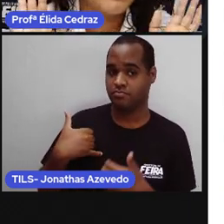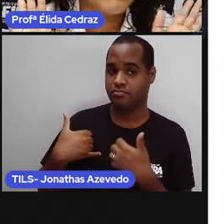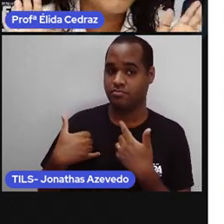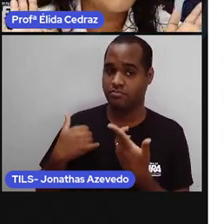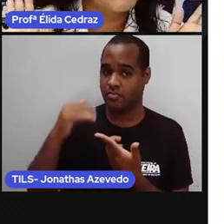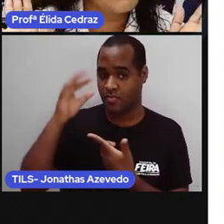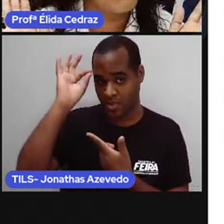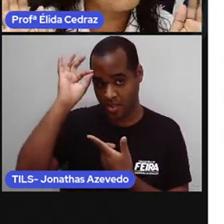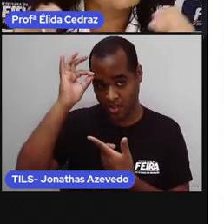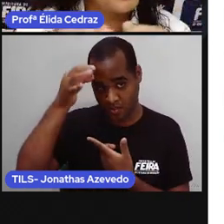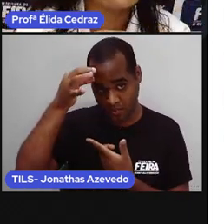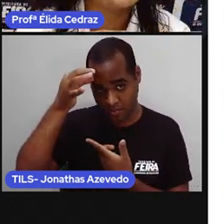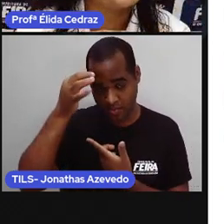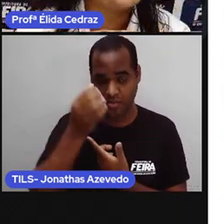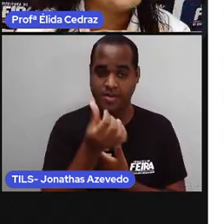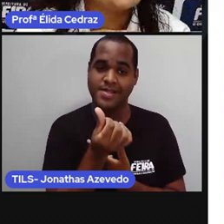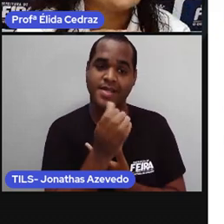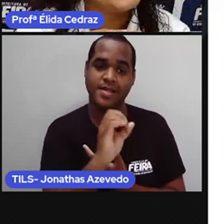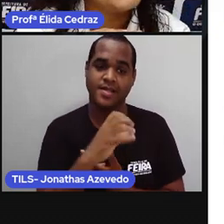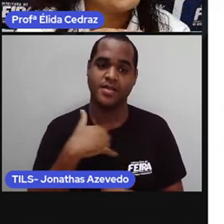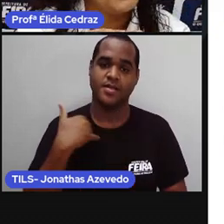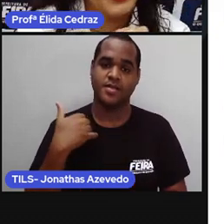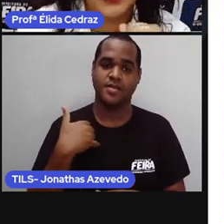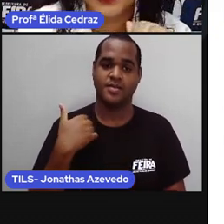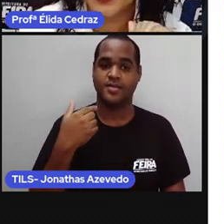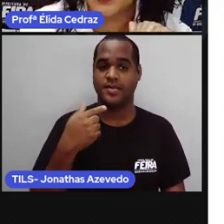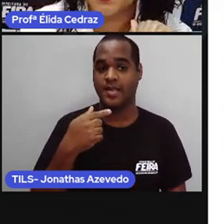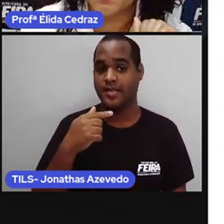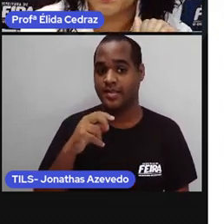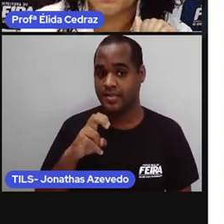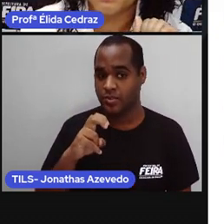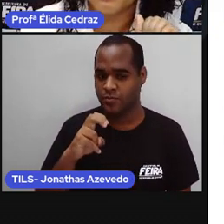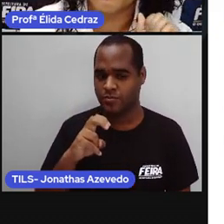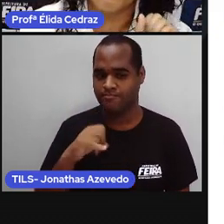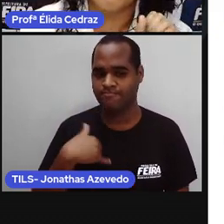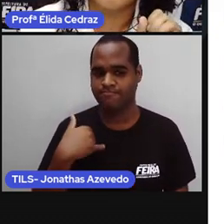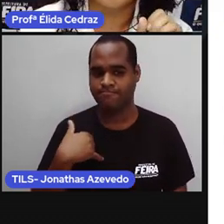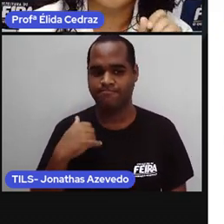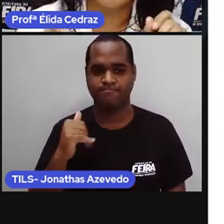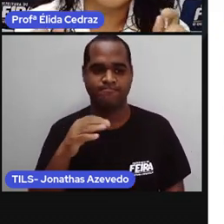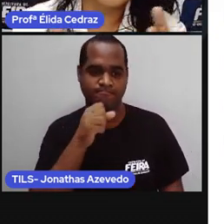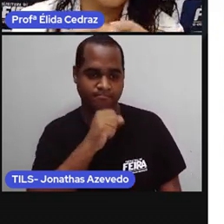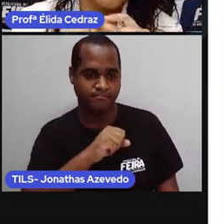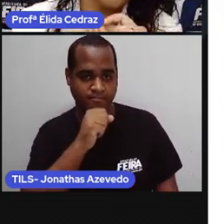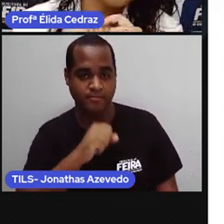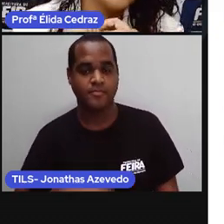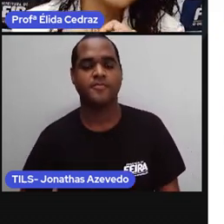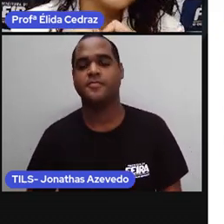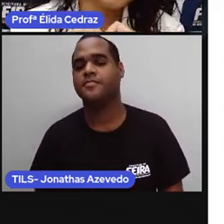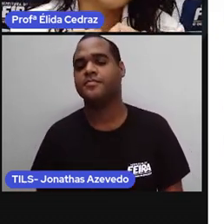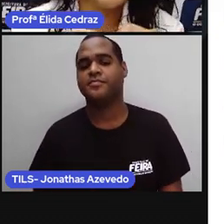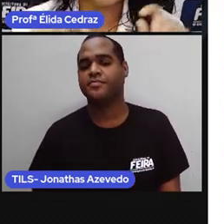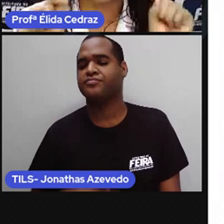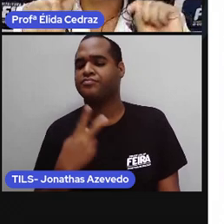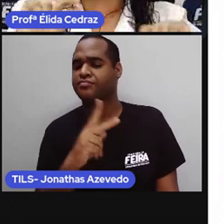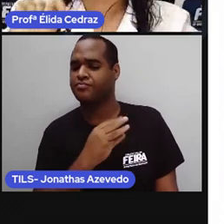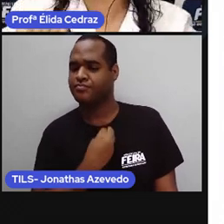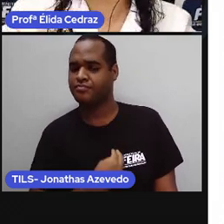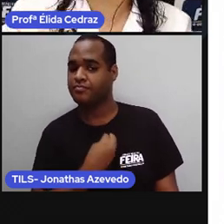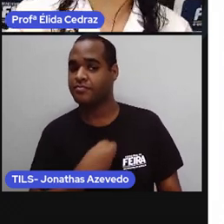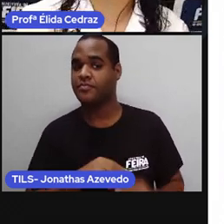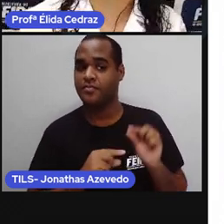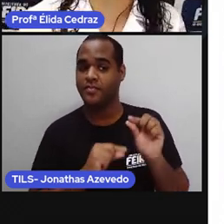velhinhos, idosos, a partir dos 75 anos. Em qual fase da vida